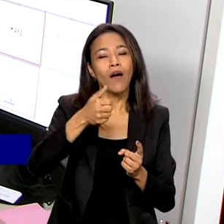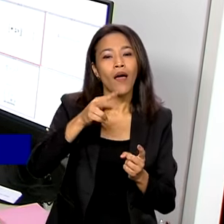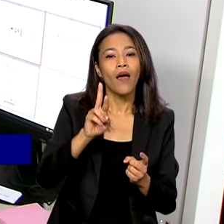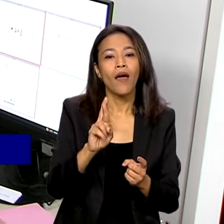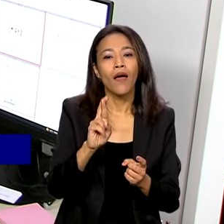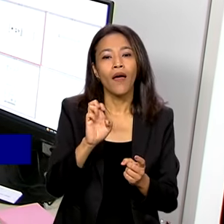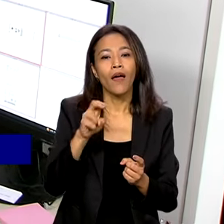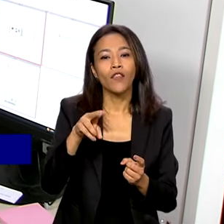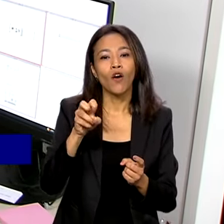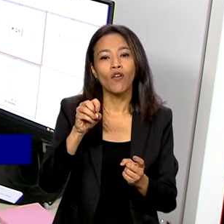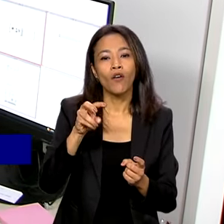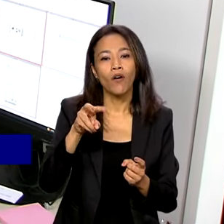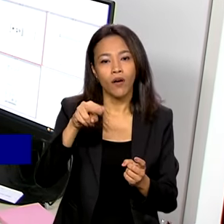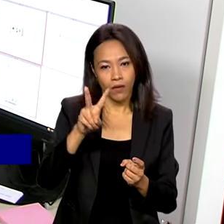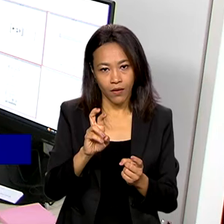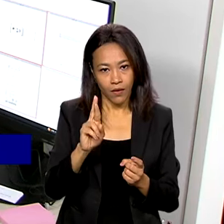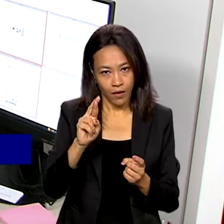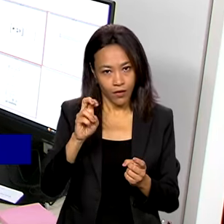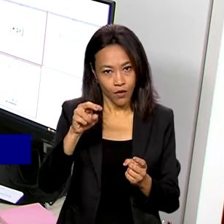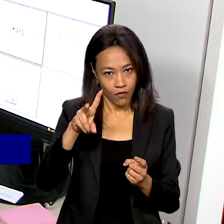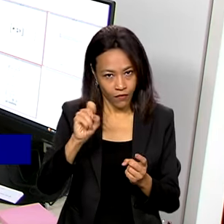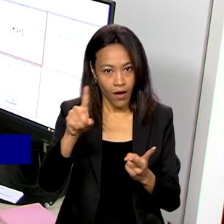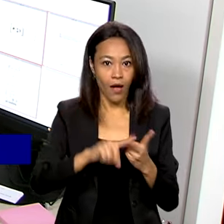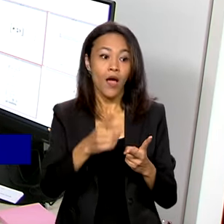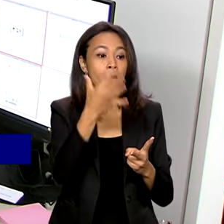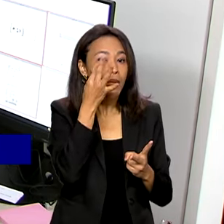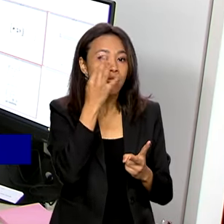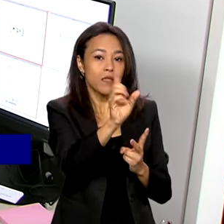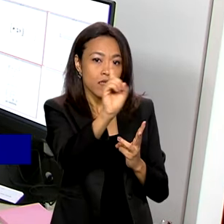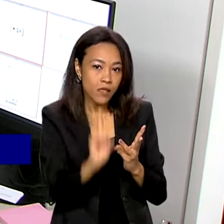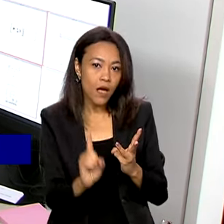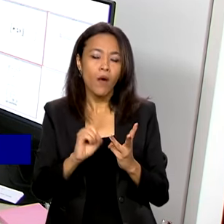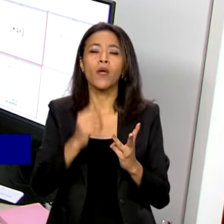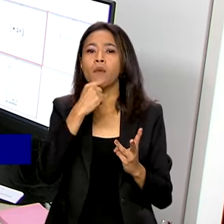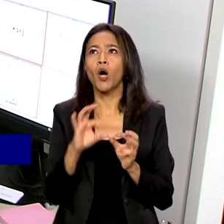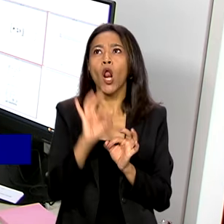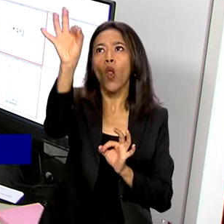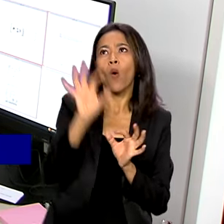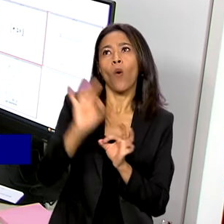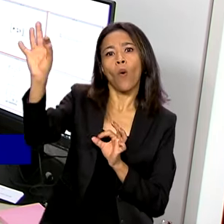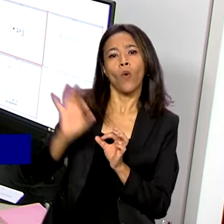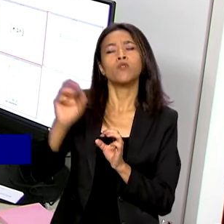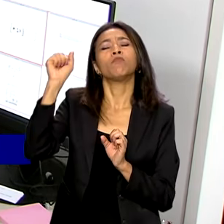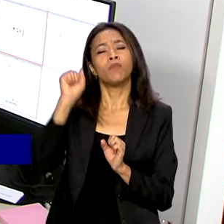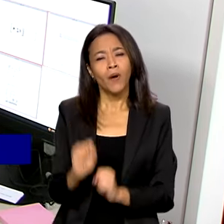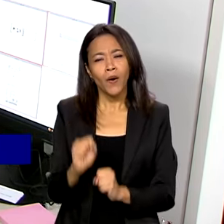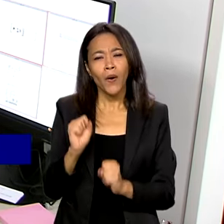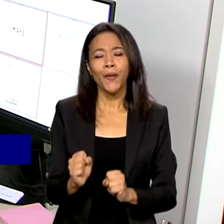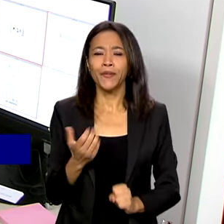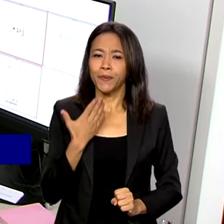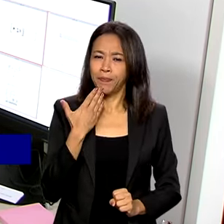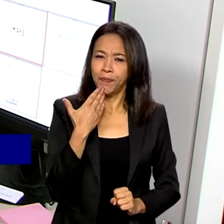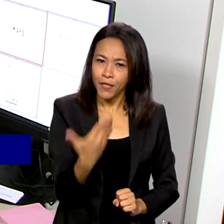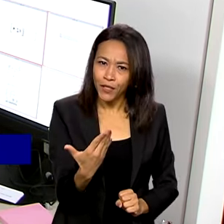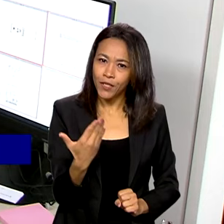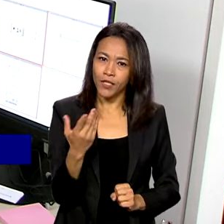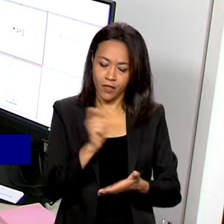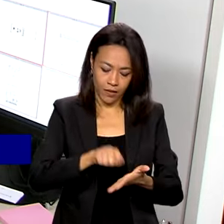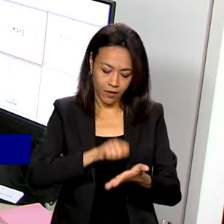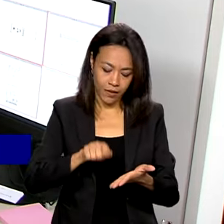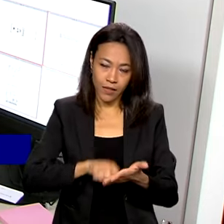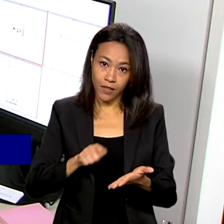atendimento presencial aqui em Brasília, quem mora em outros locais pode solicitar de forma manual,